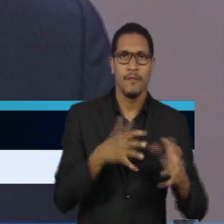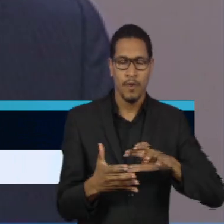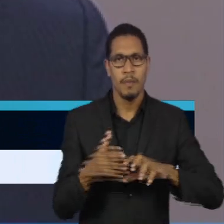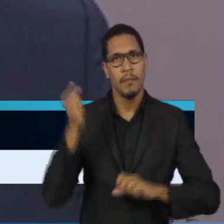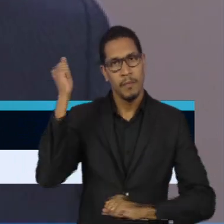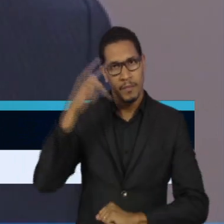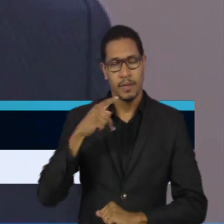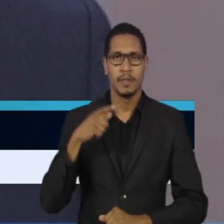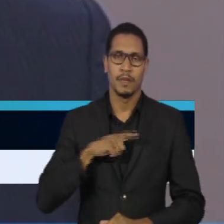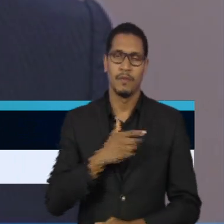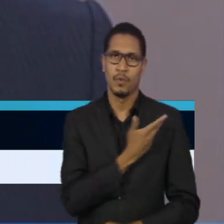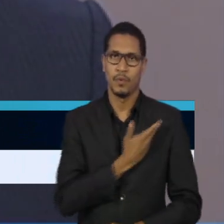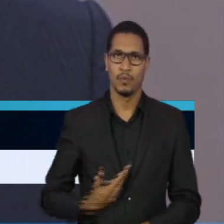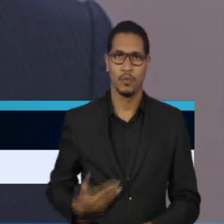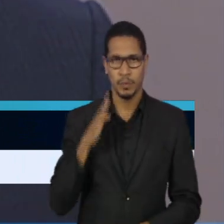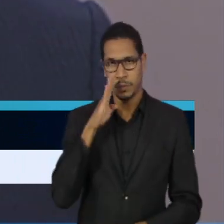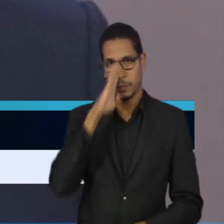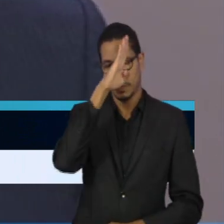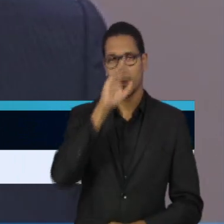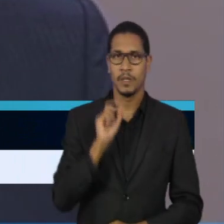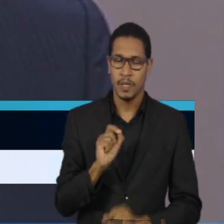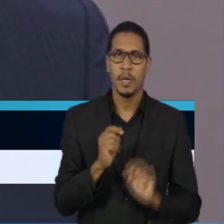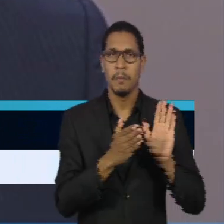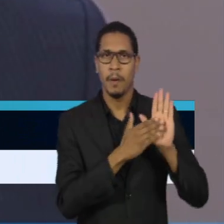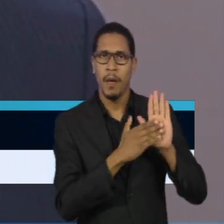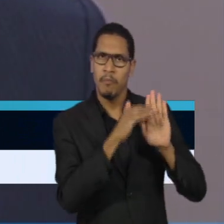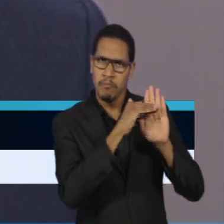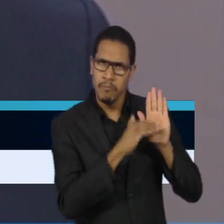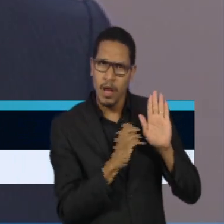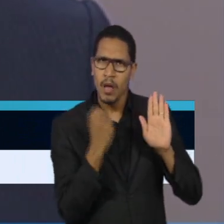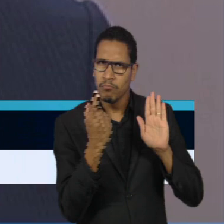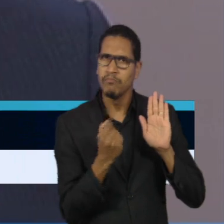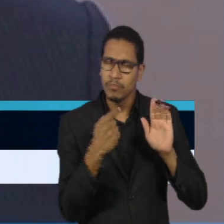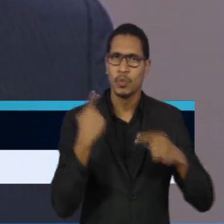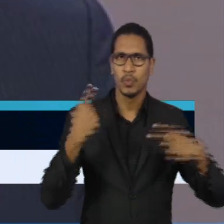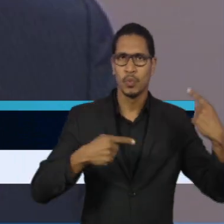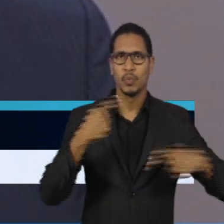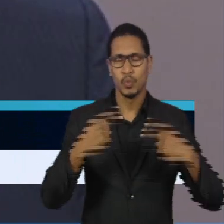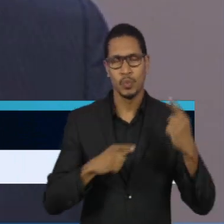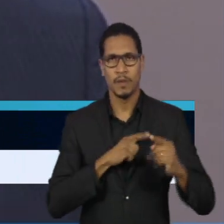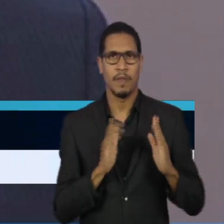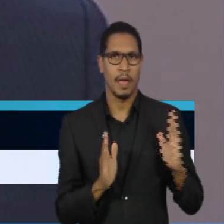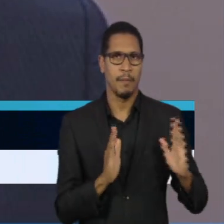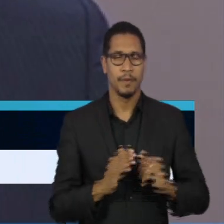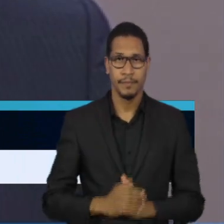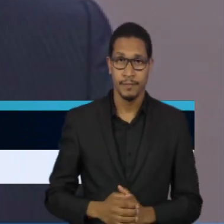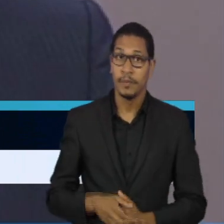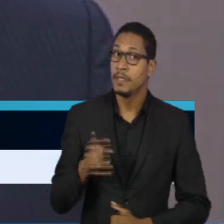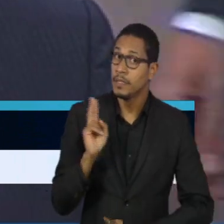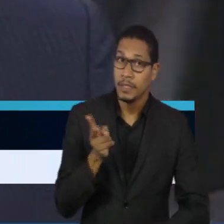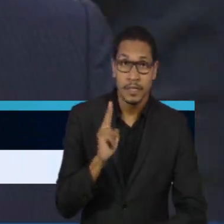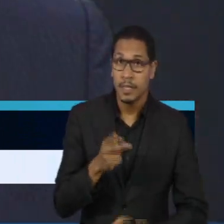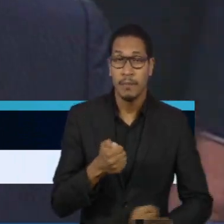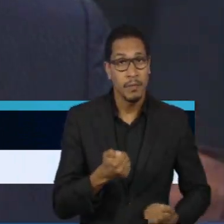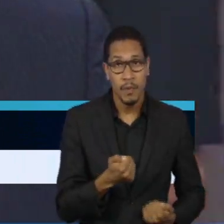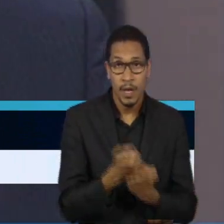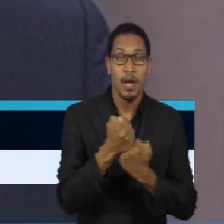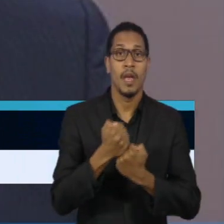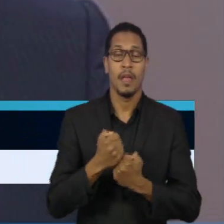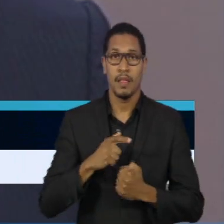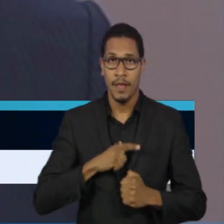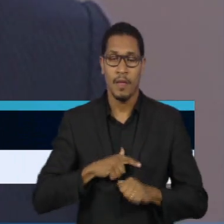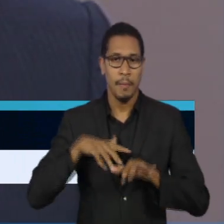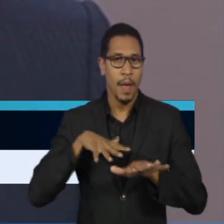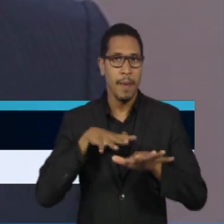e outras pautas que naquele momento estavam sendo discutidas. E eu sempre apoiei manifestações onde